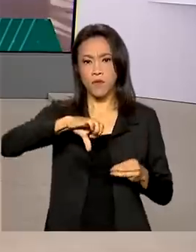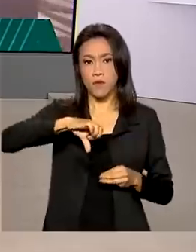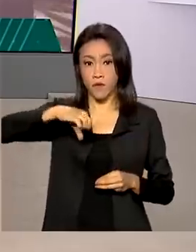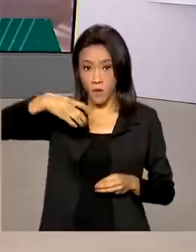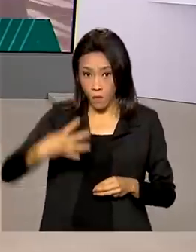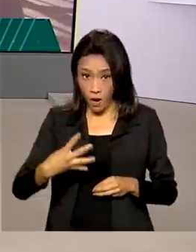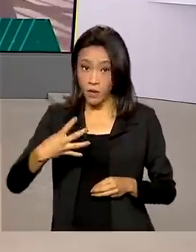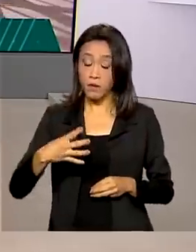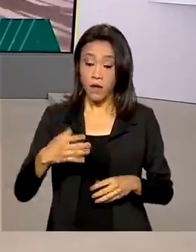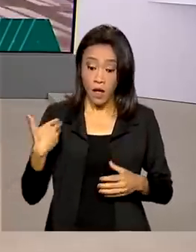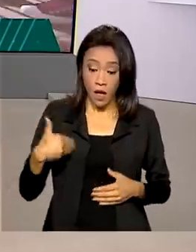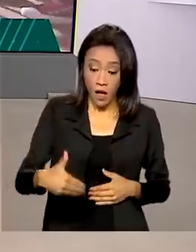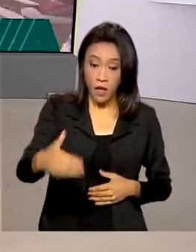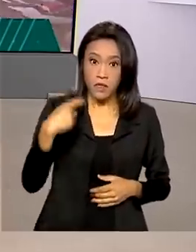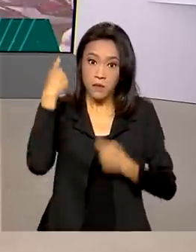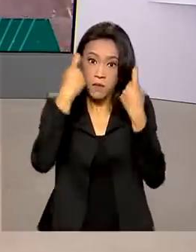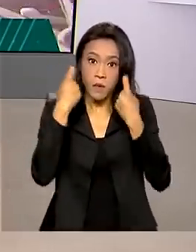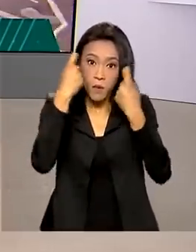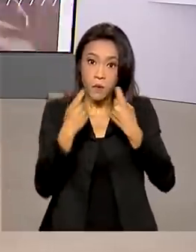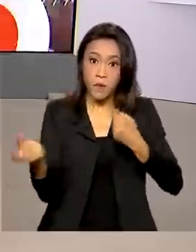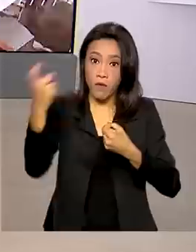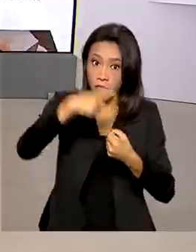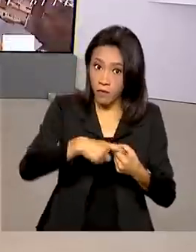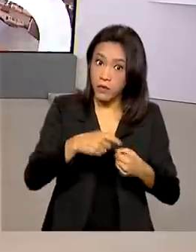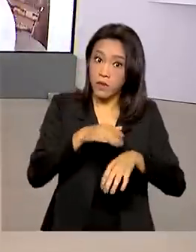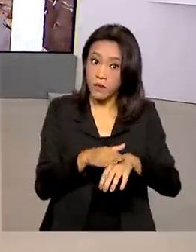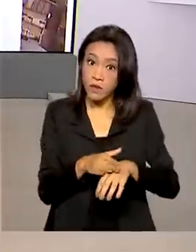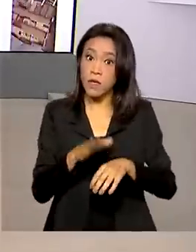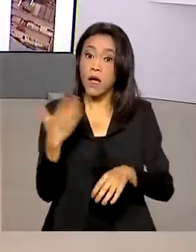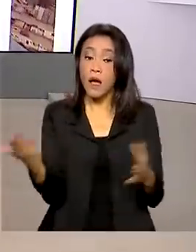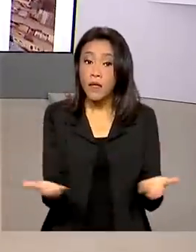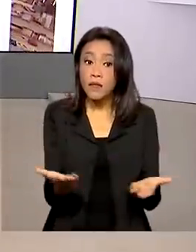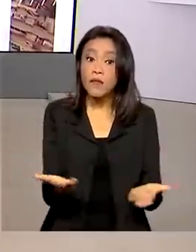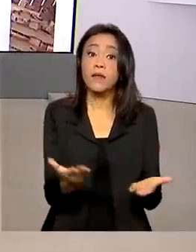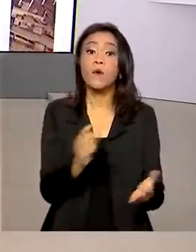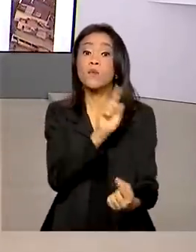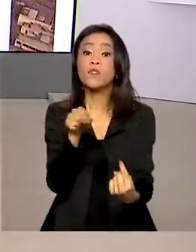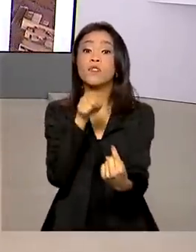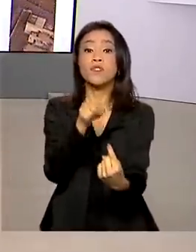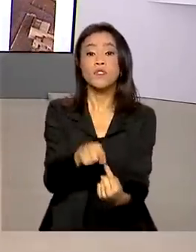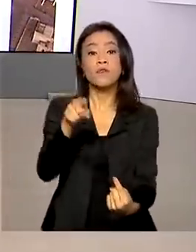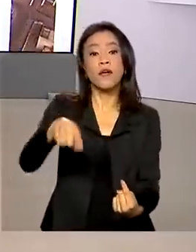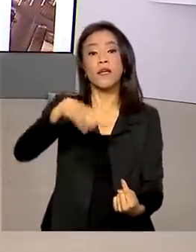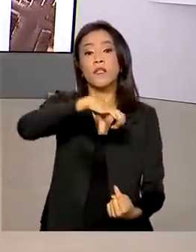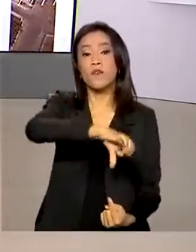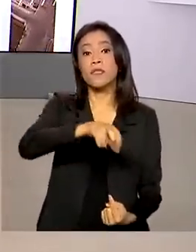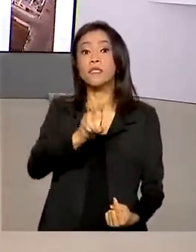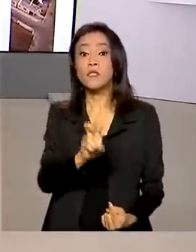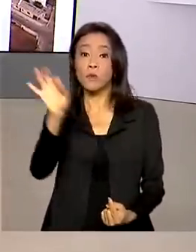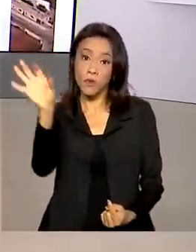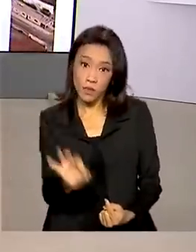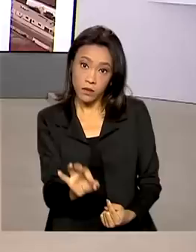agora, pouco mais de 50% do público-alvo foi imunizado. A meta é chegar a 95%.